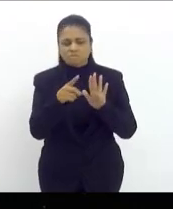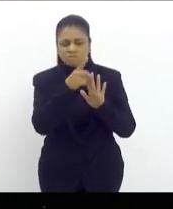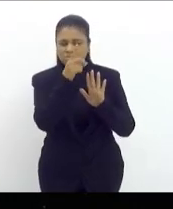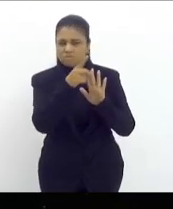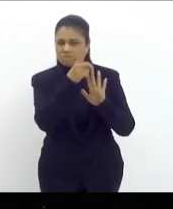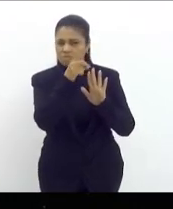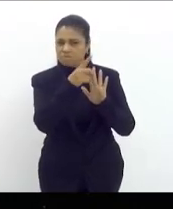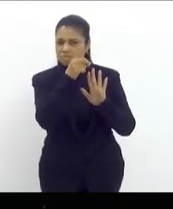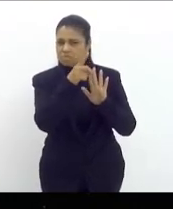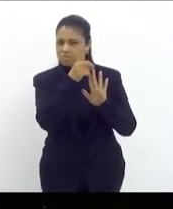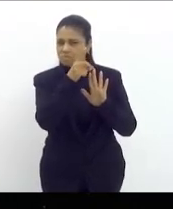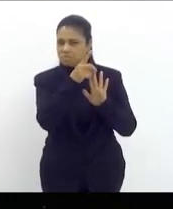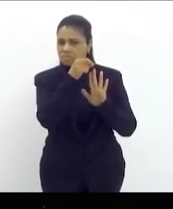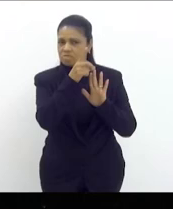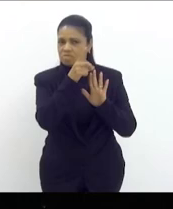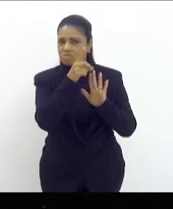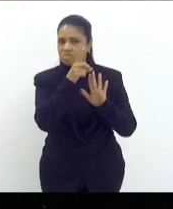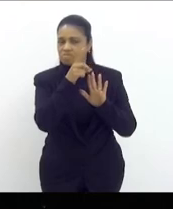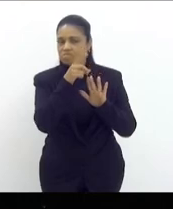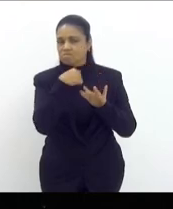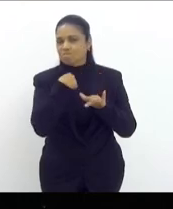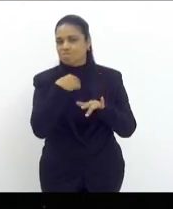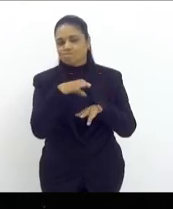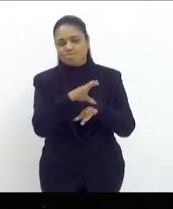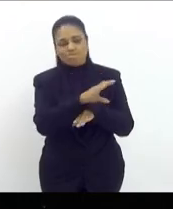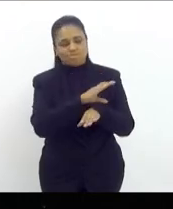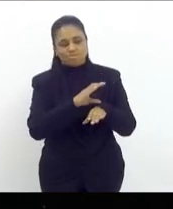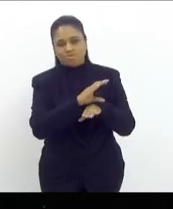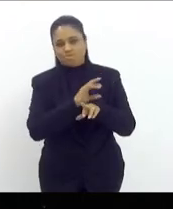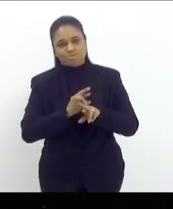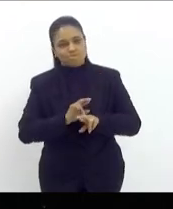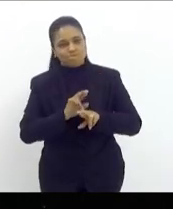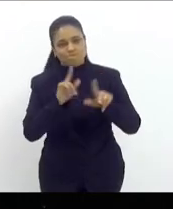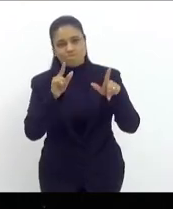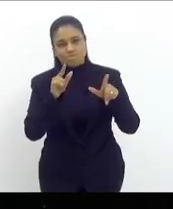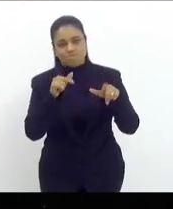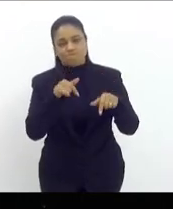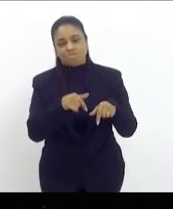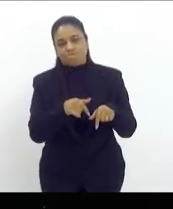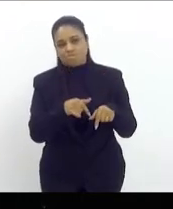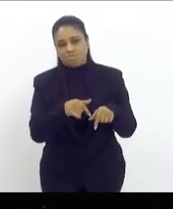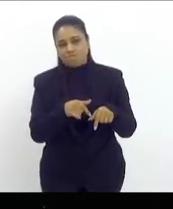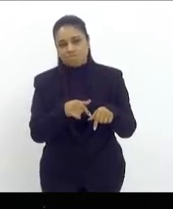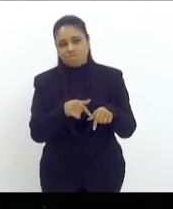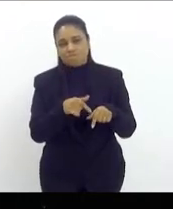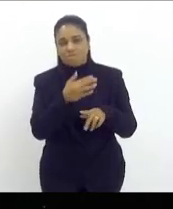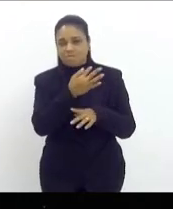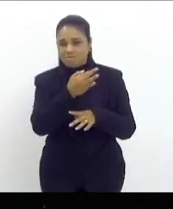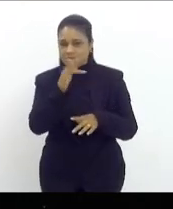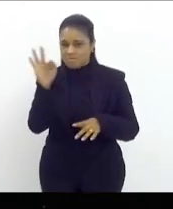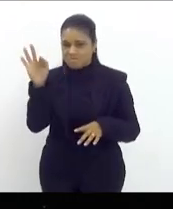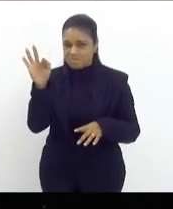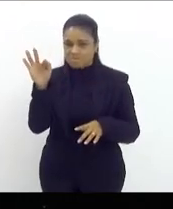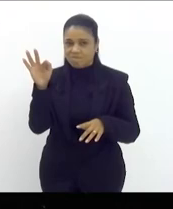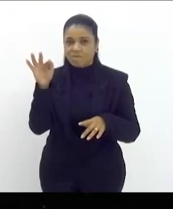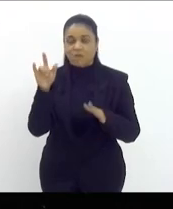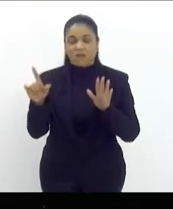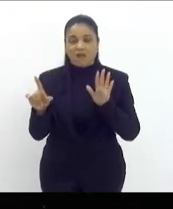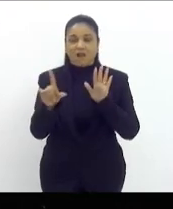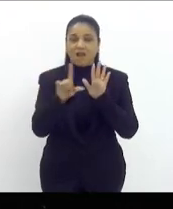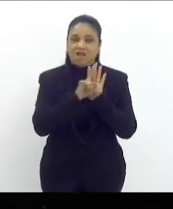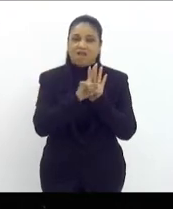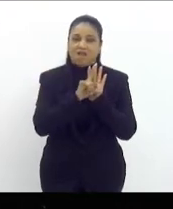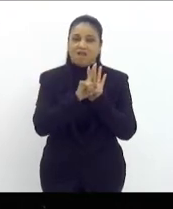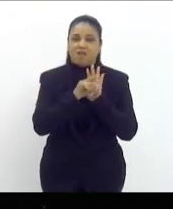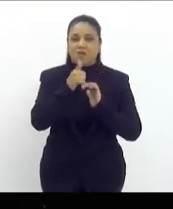é inconstitucional porque fere a constituição federal a lei mais precisamente